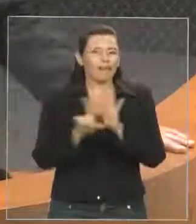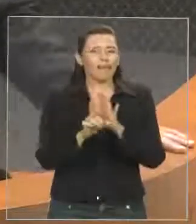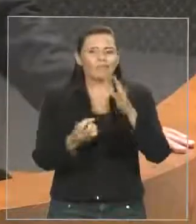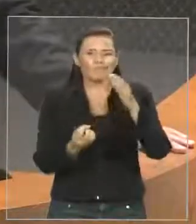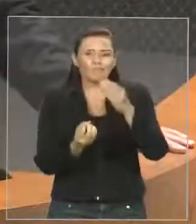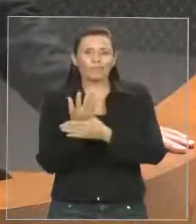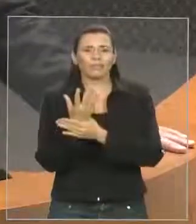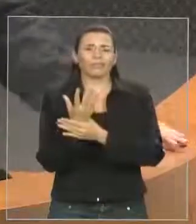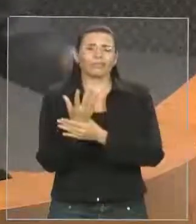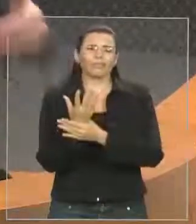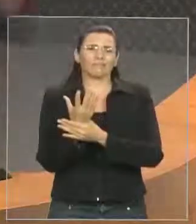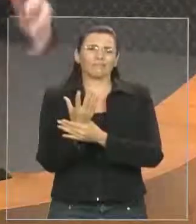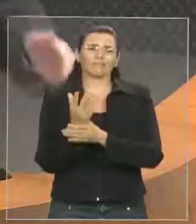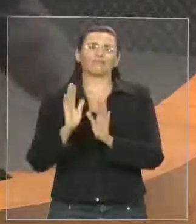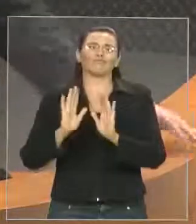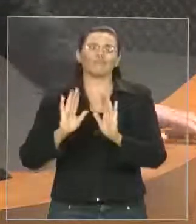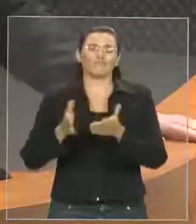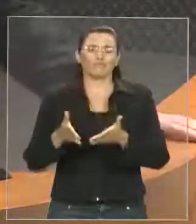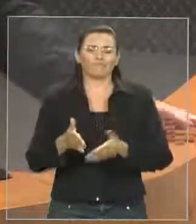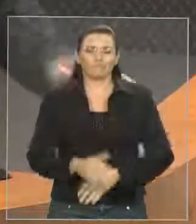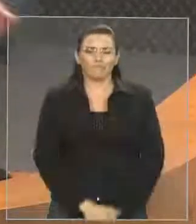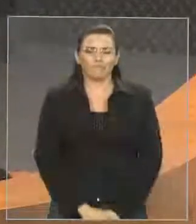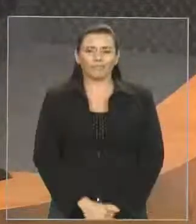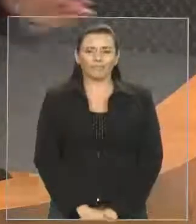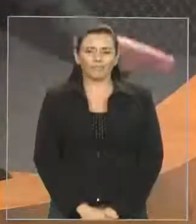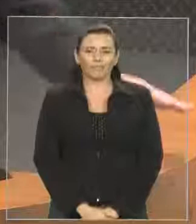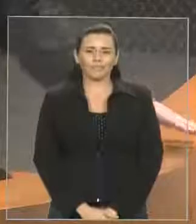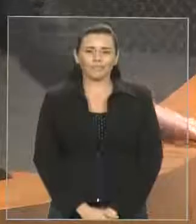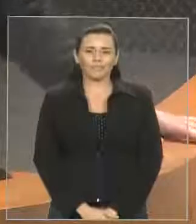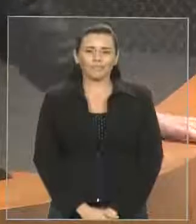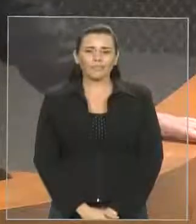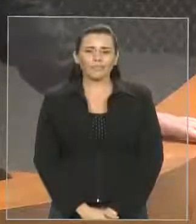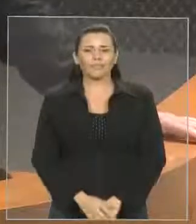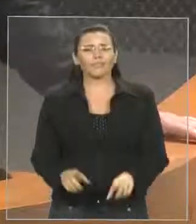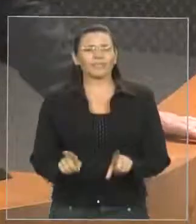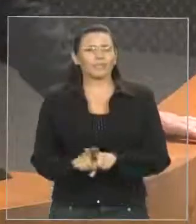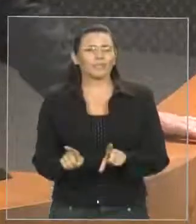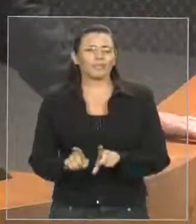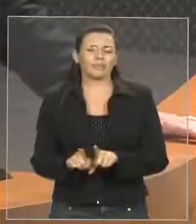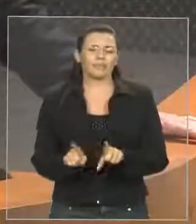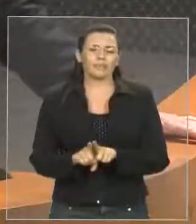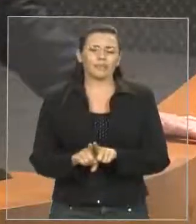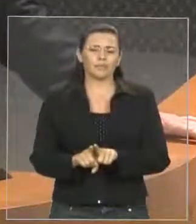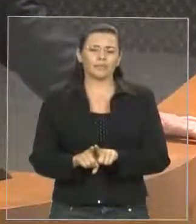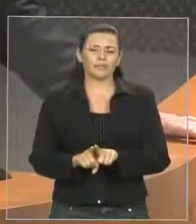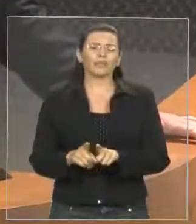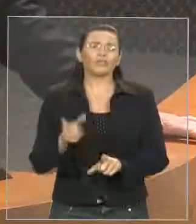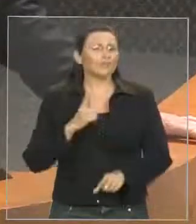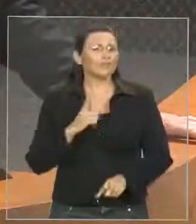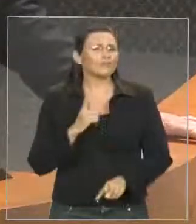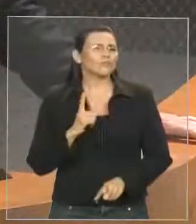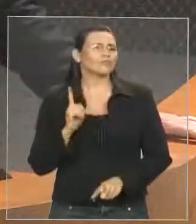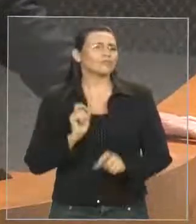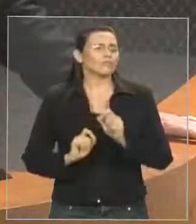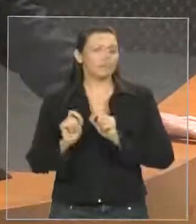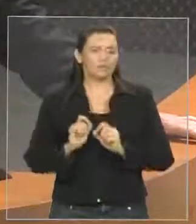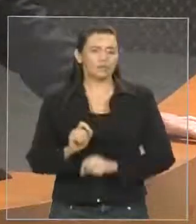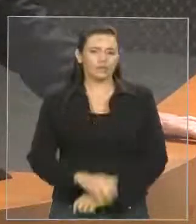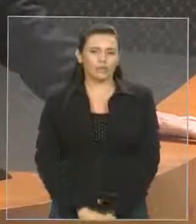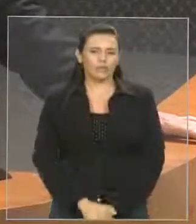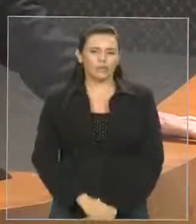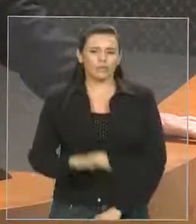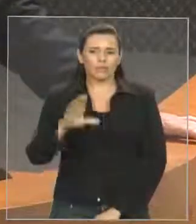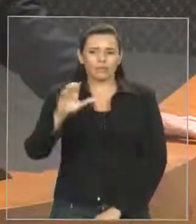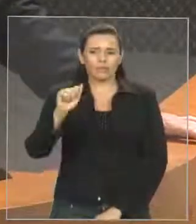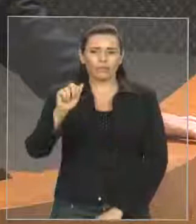Existia também, dando sequência e sem preocupação cronológica desse espaço, a carta magna de